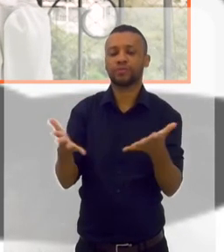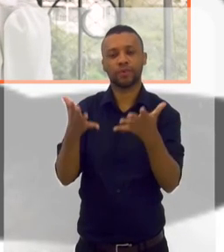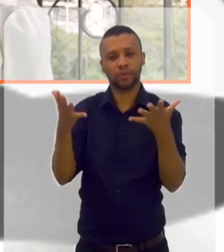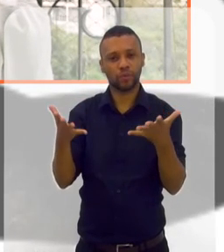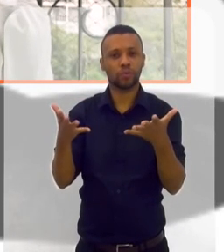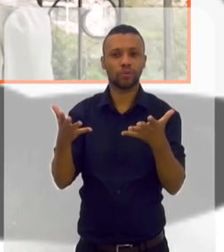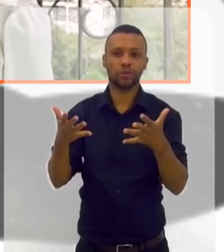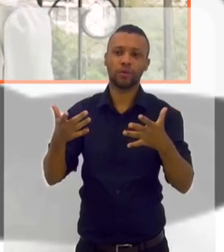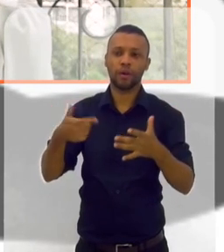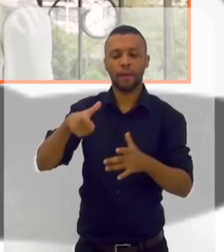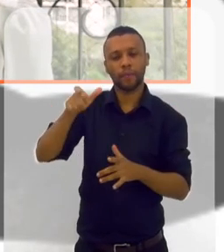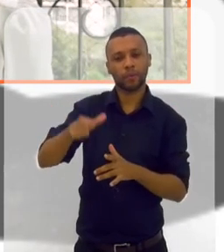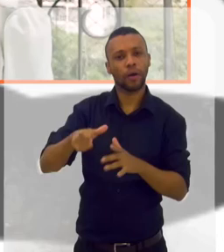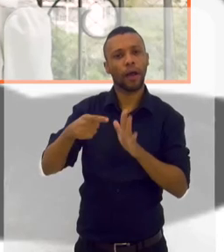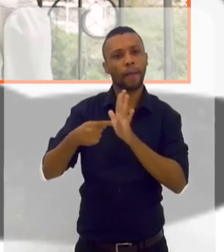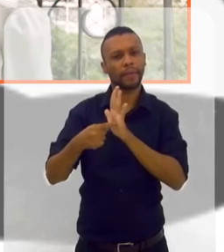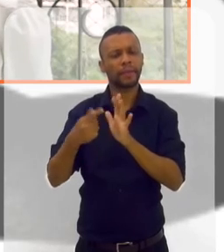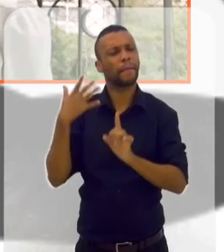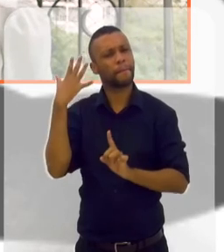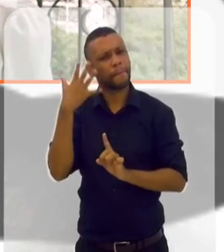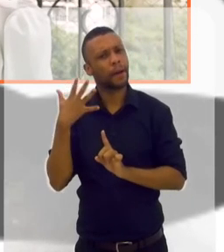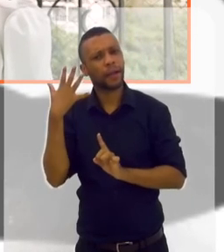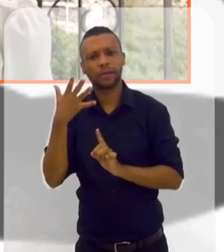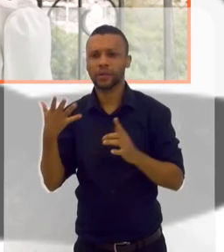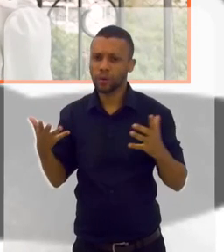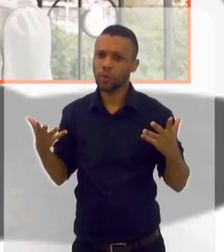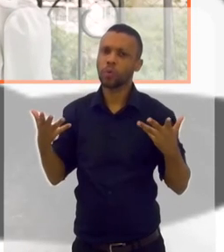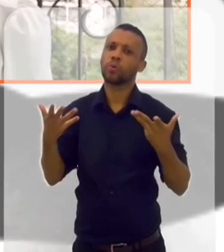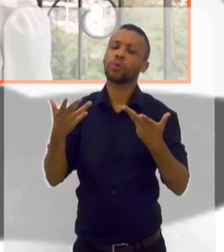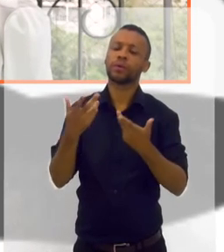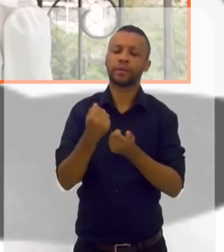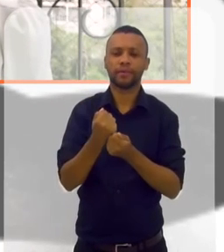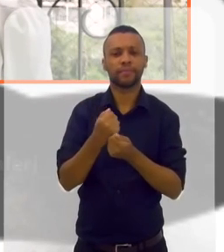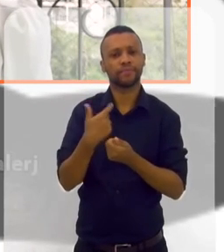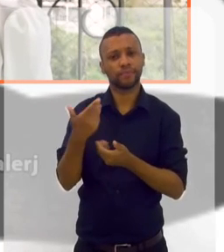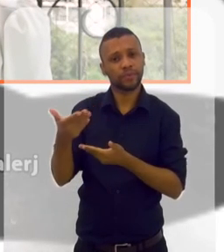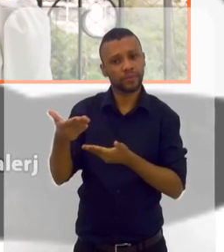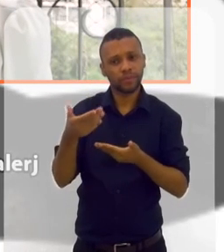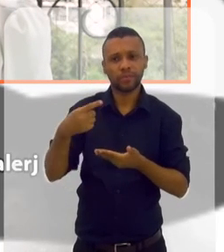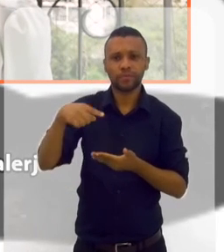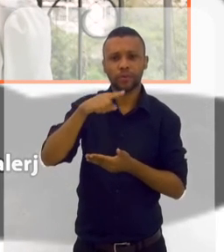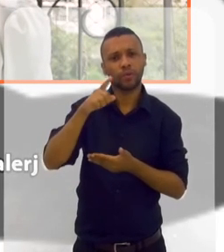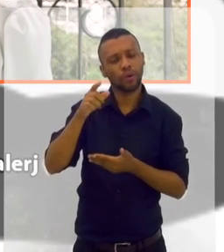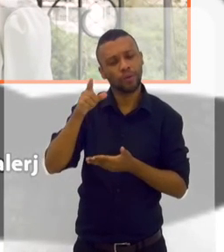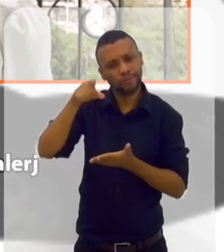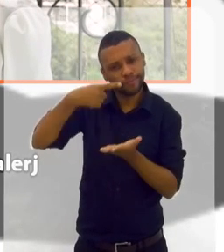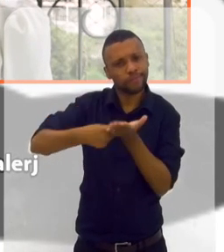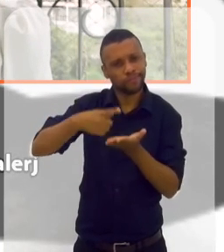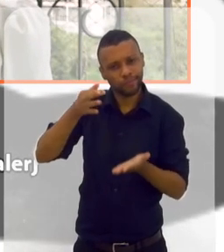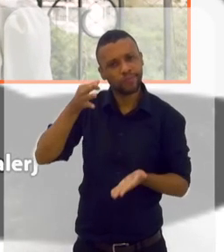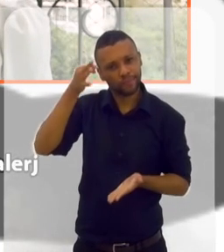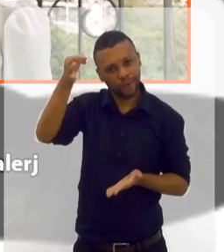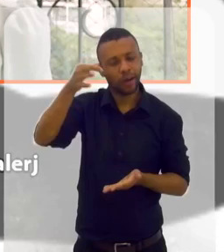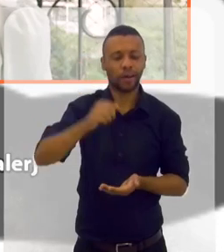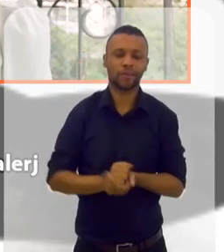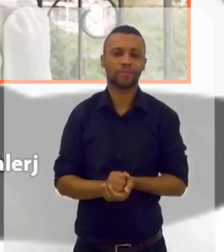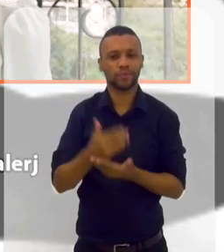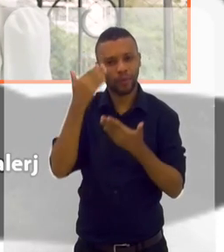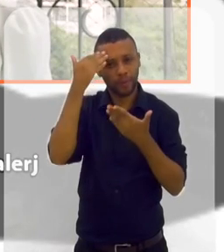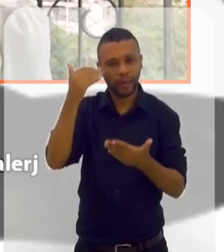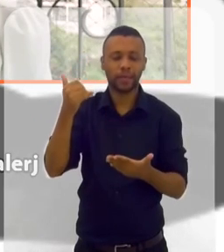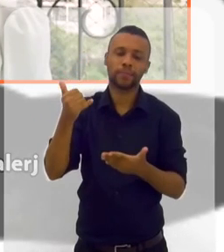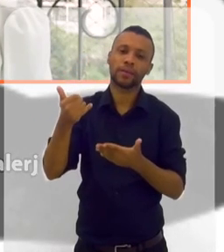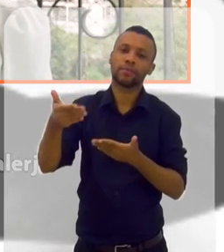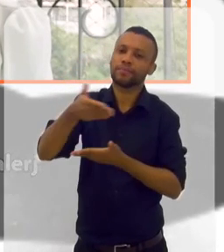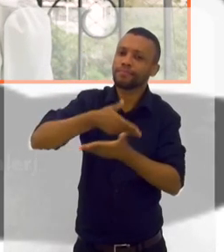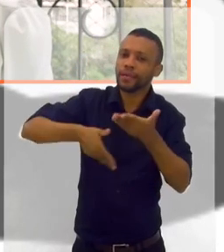motivador. Uma pessoa que apresenta palestras incríveis. Vamos deixar aqui o convite aberto para o ISAL, tá bom? Muito obrigada